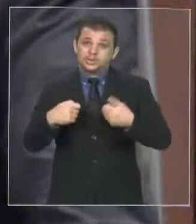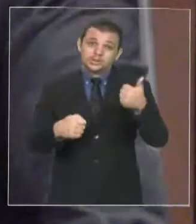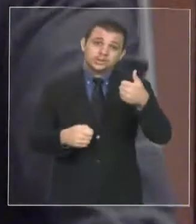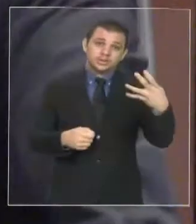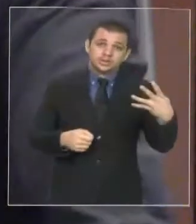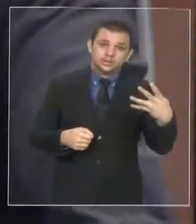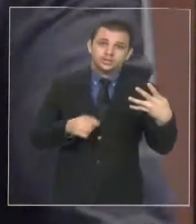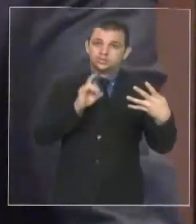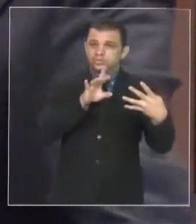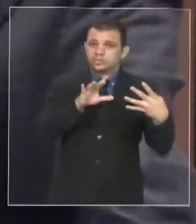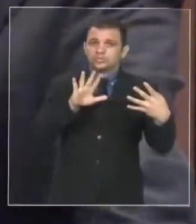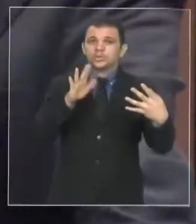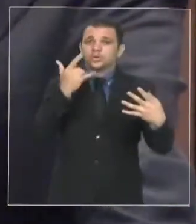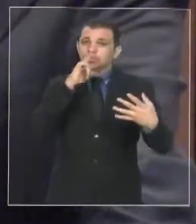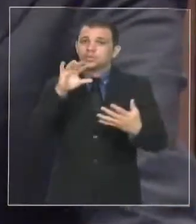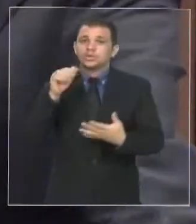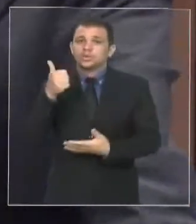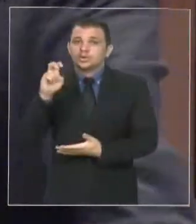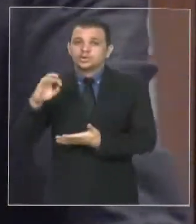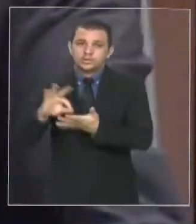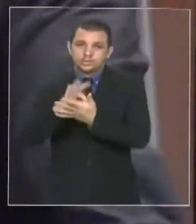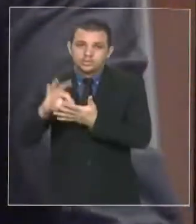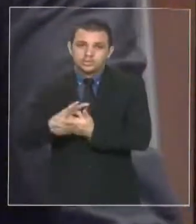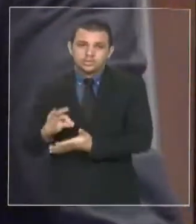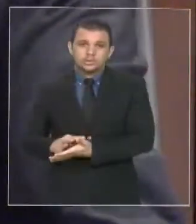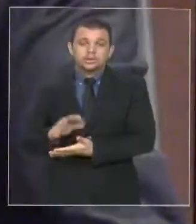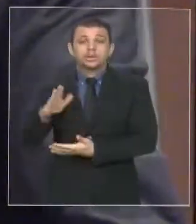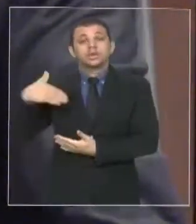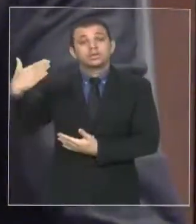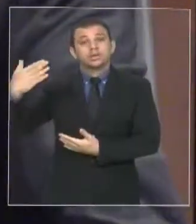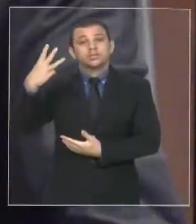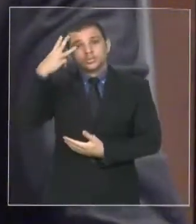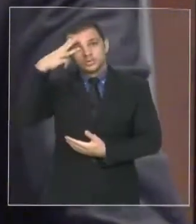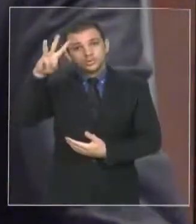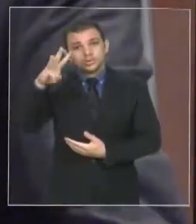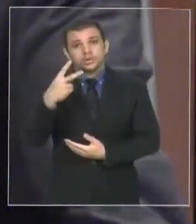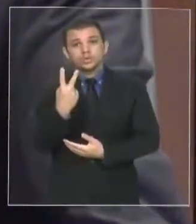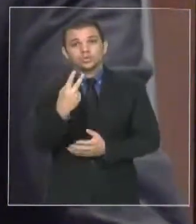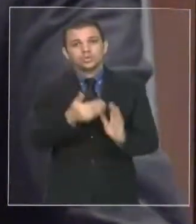três dias para que dois retirassem as suas assinaturas.